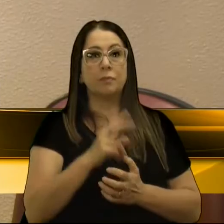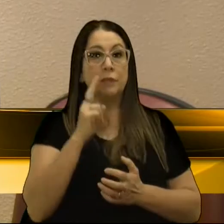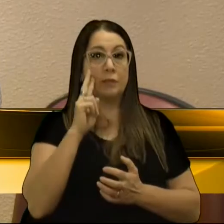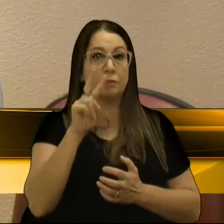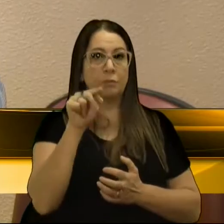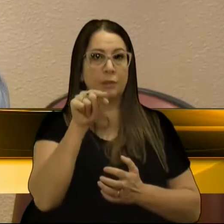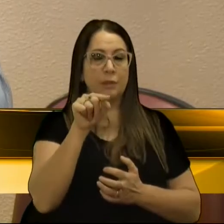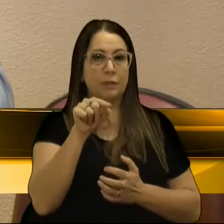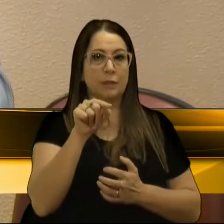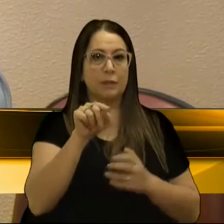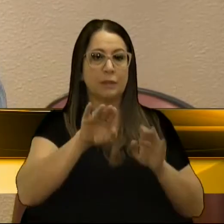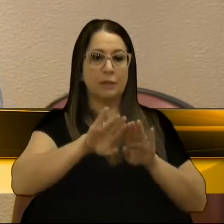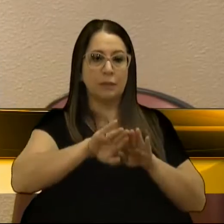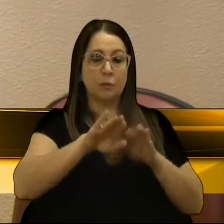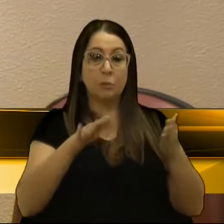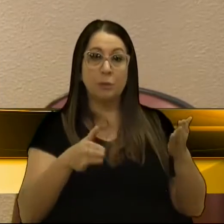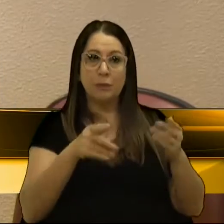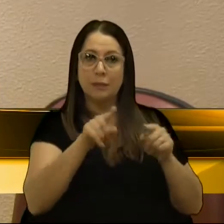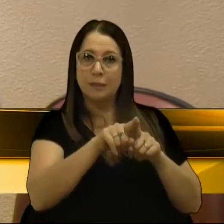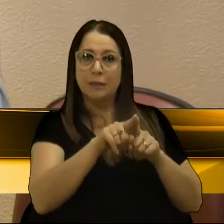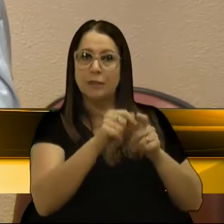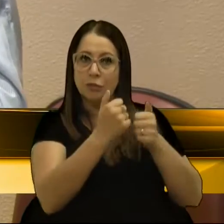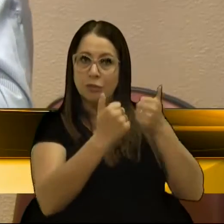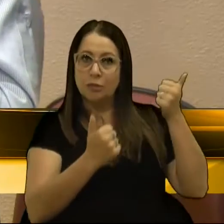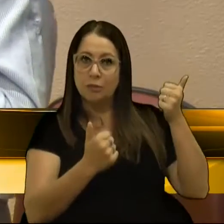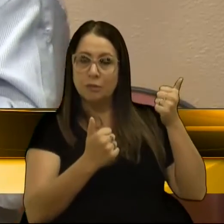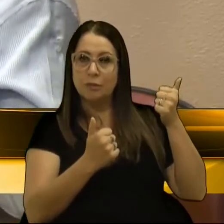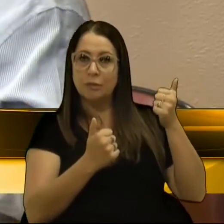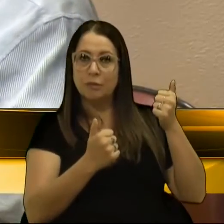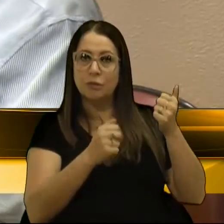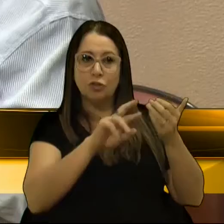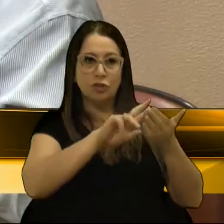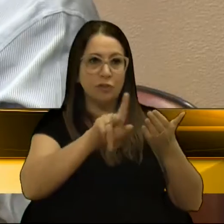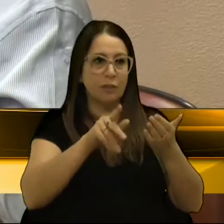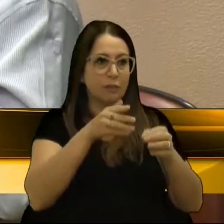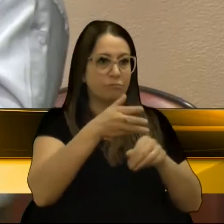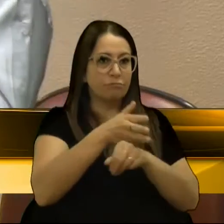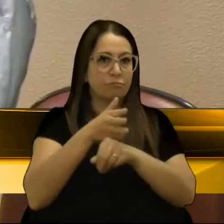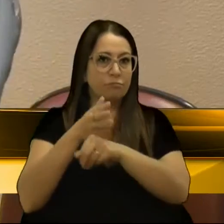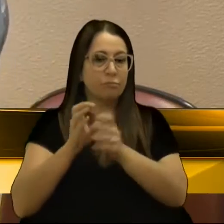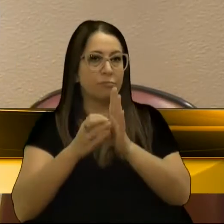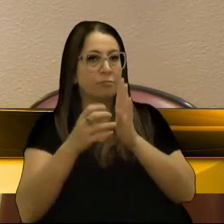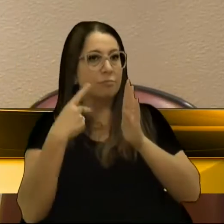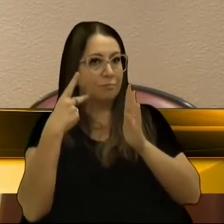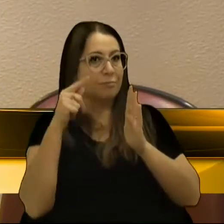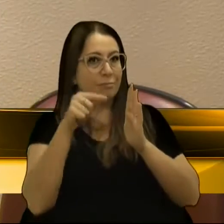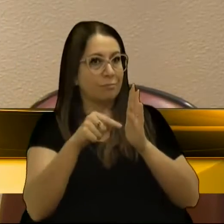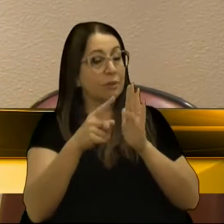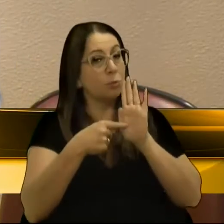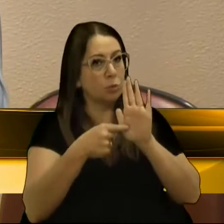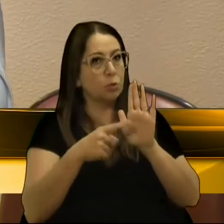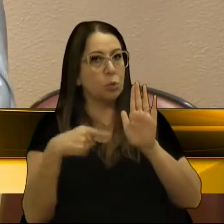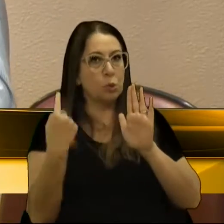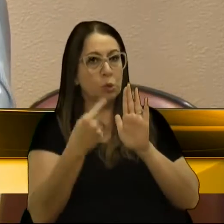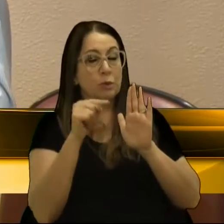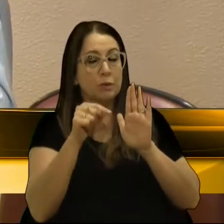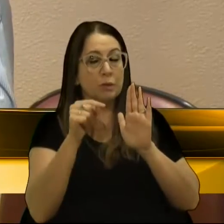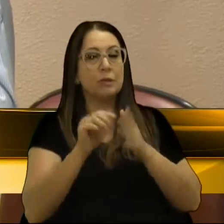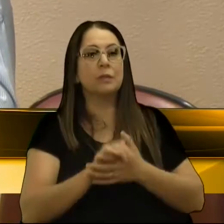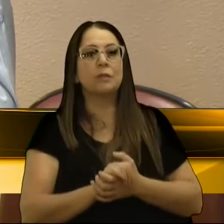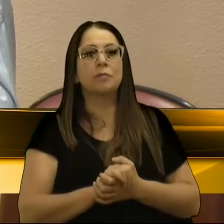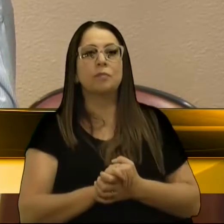uma mesa diretora composta por vários partidos, mostrando que nós estamos aqui